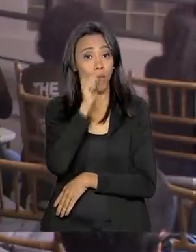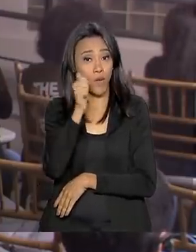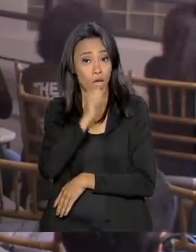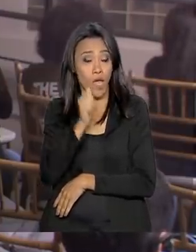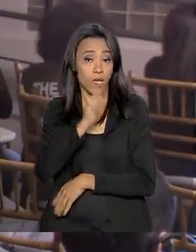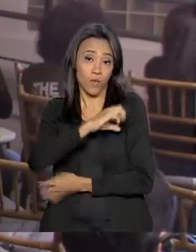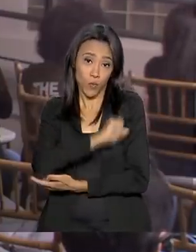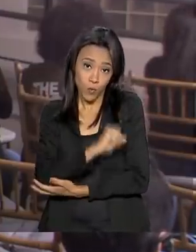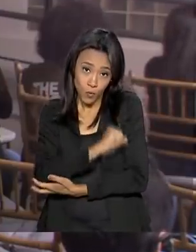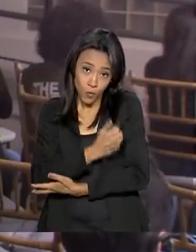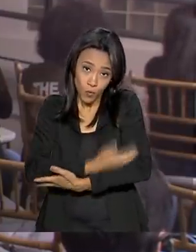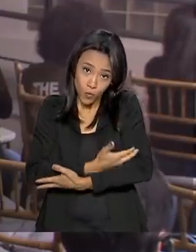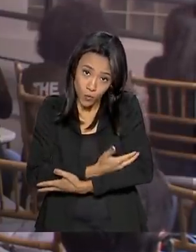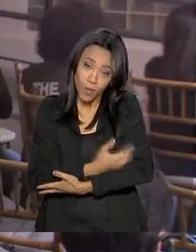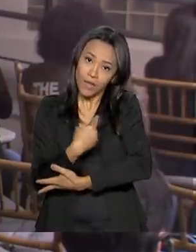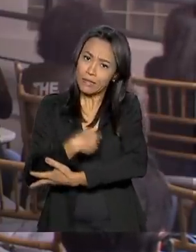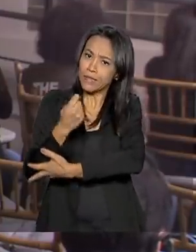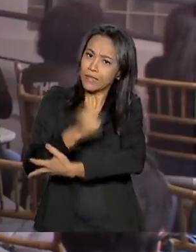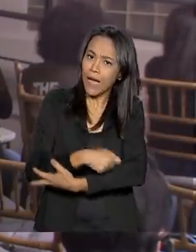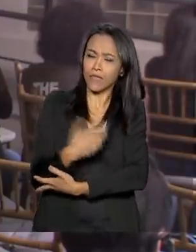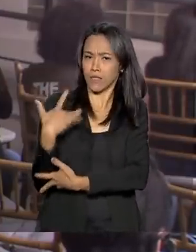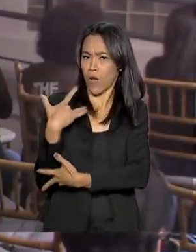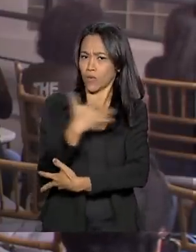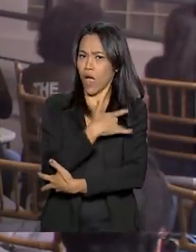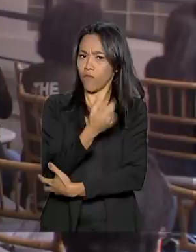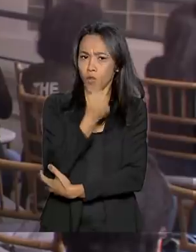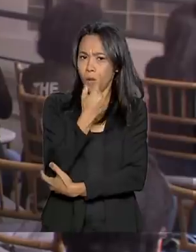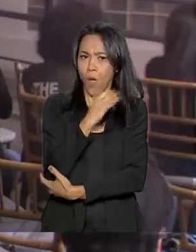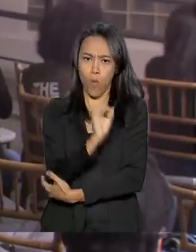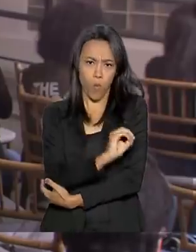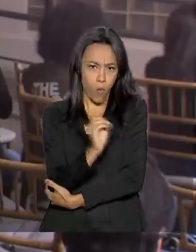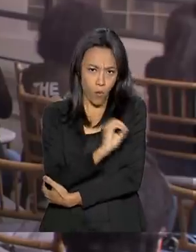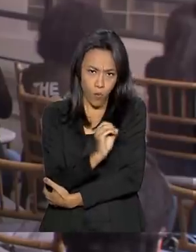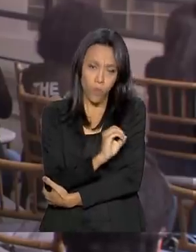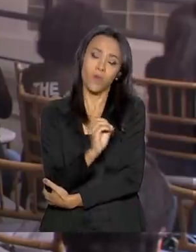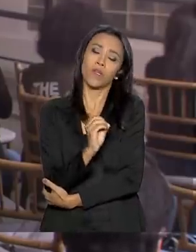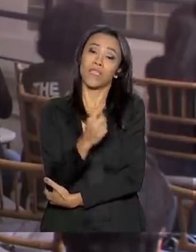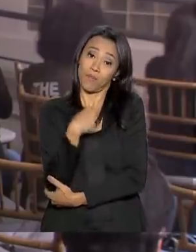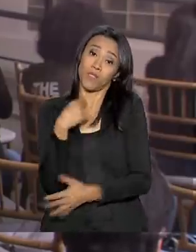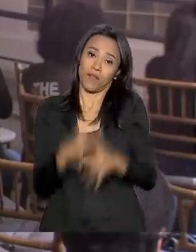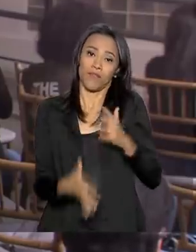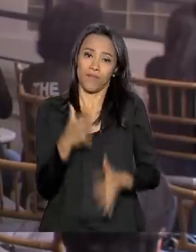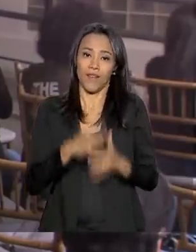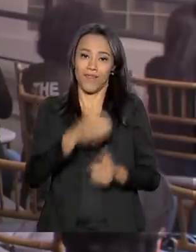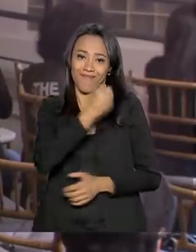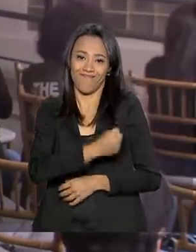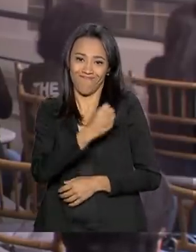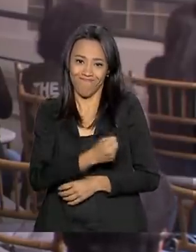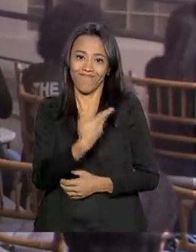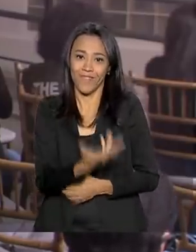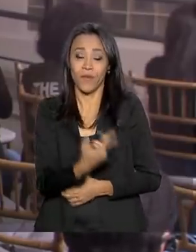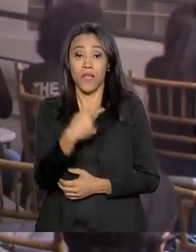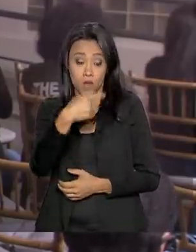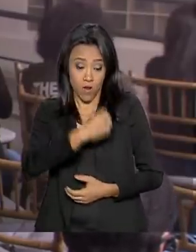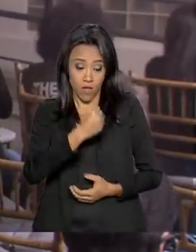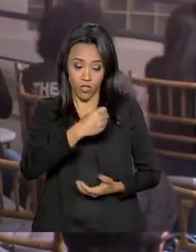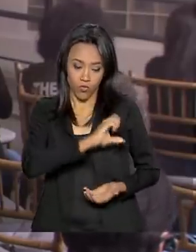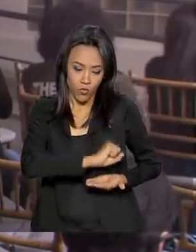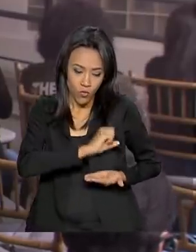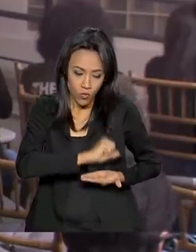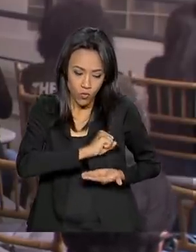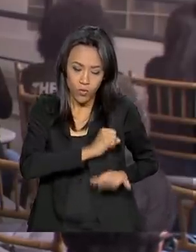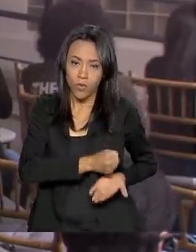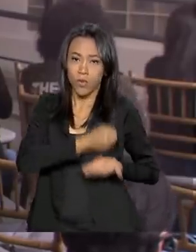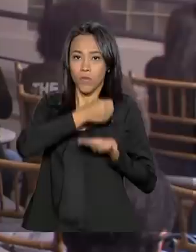possível doadora. Basta ser saudável e não tomar medicamentos que interfiram na amamentação. E o leite armazenado é colhido